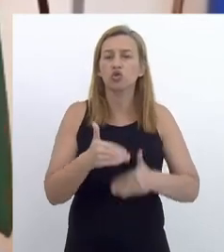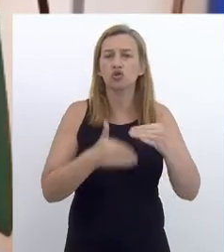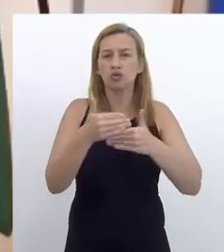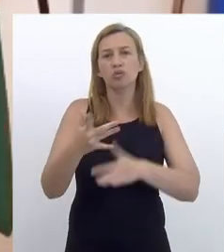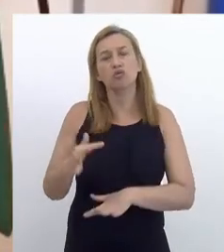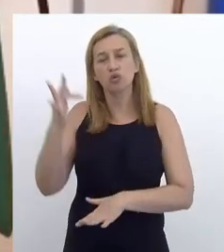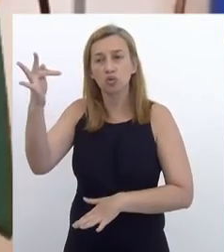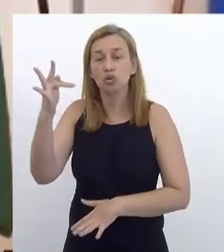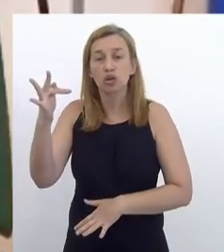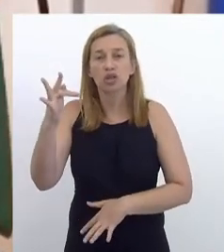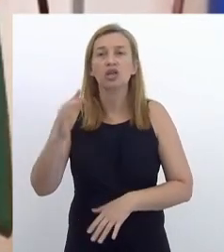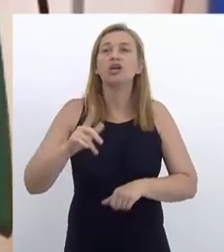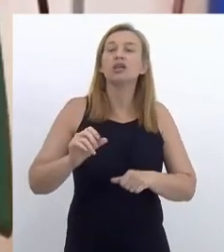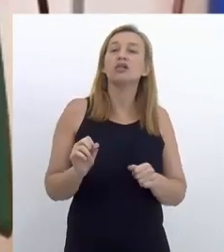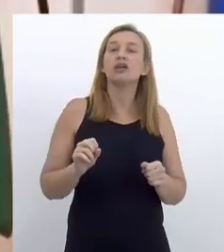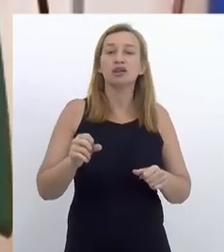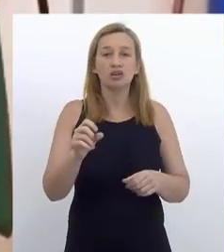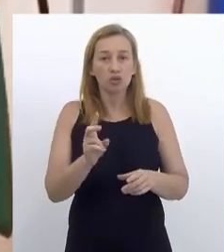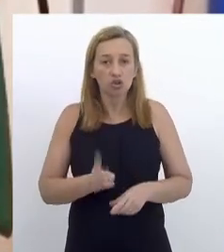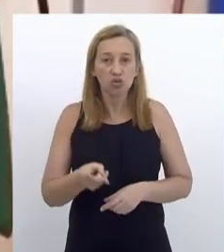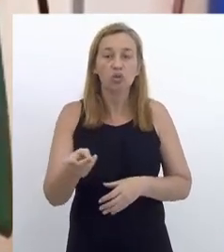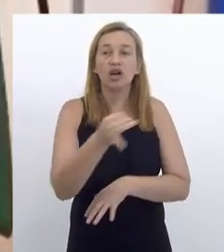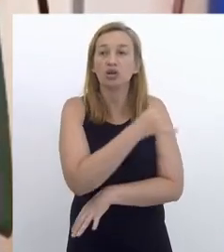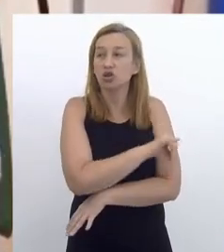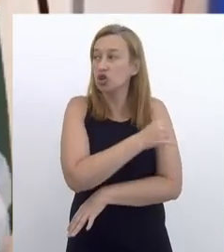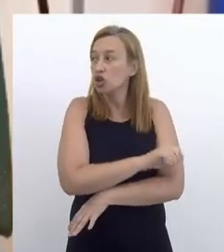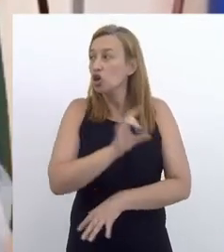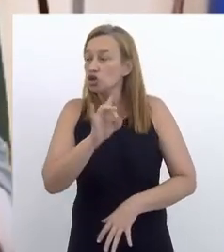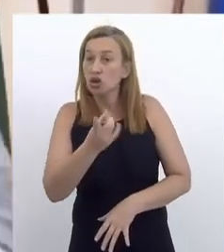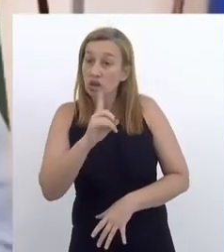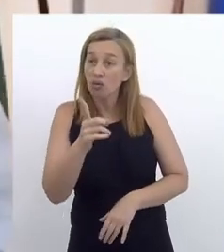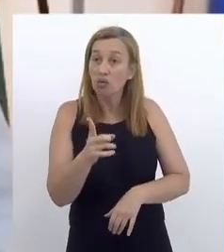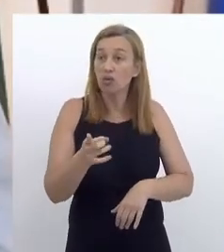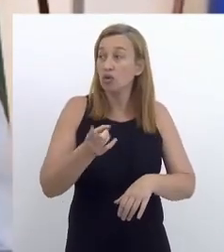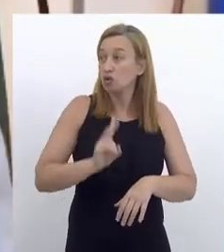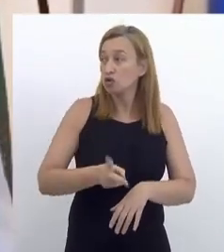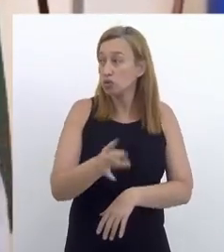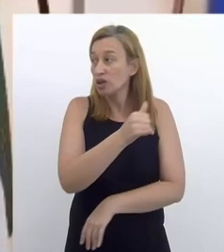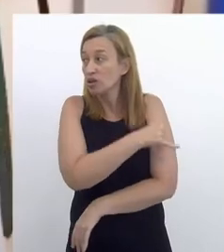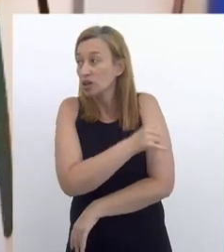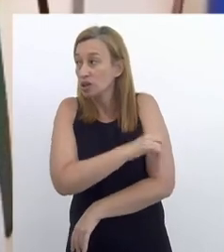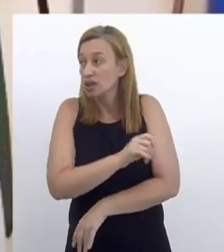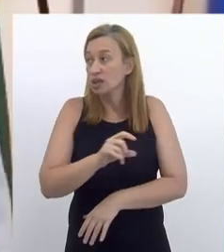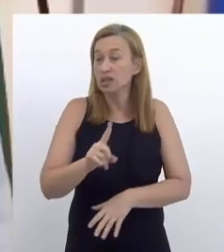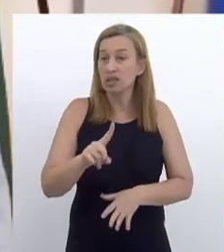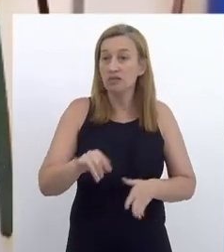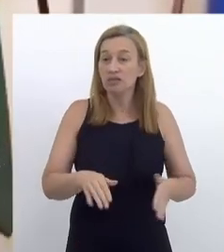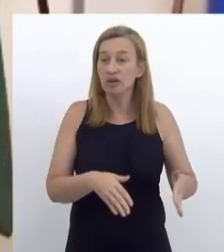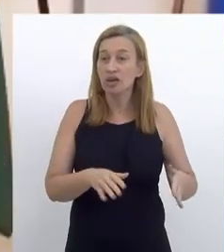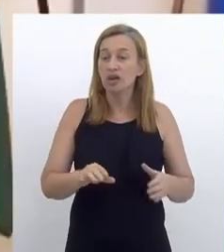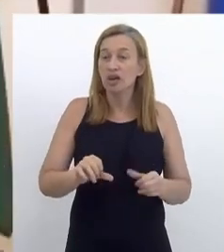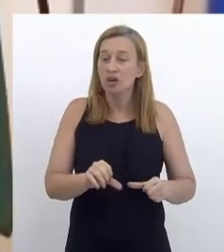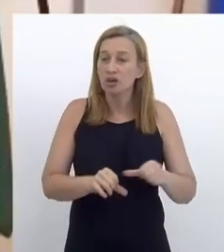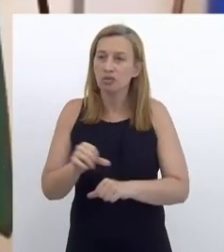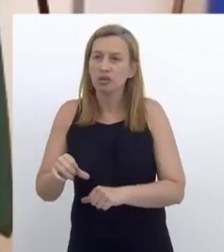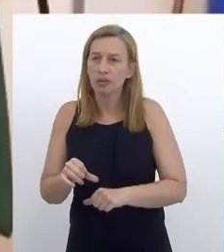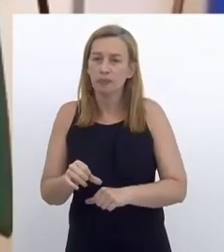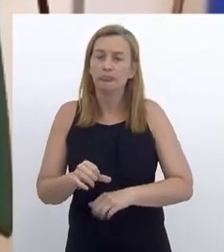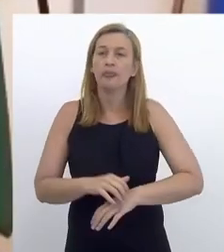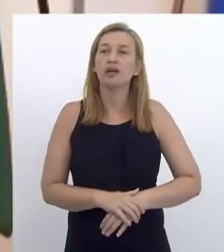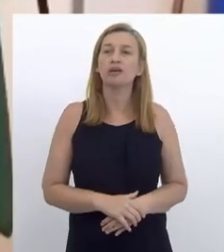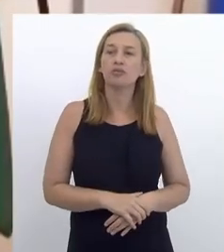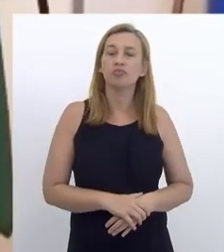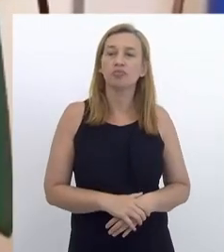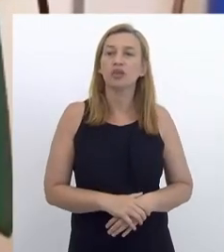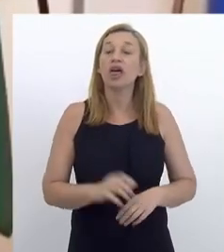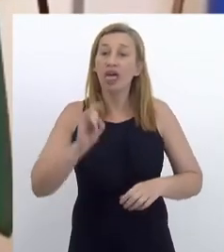desenvolvimento para o futuro. E vai ficar no Rio de Janeiro, só não vai ficar no Rio de Janeiro se houver um direcionamento equivocado, do ponto de vista econômico. E